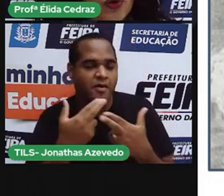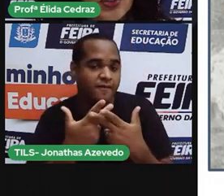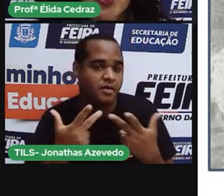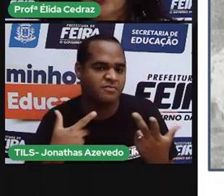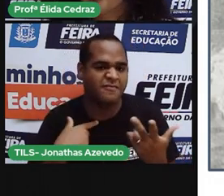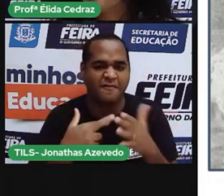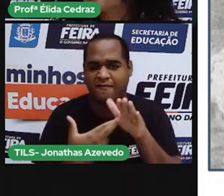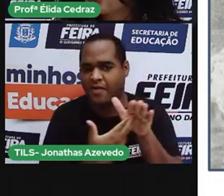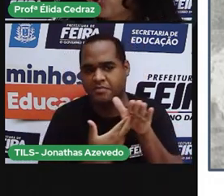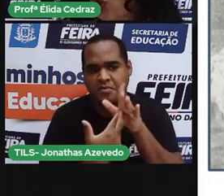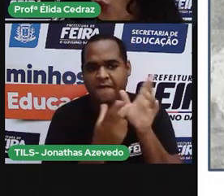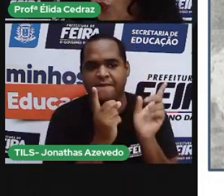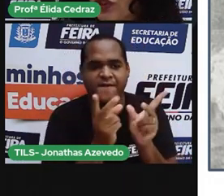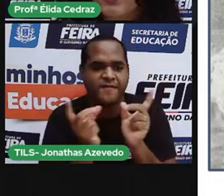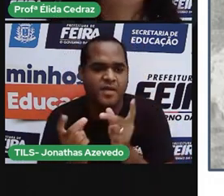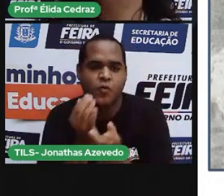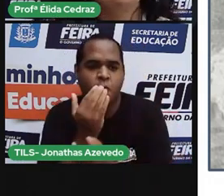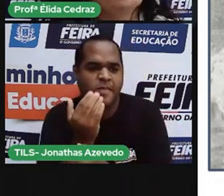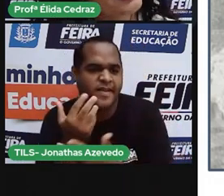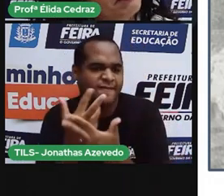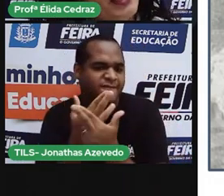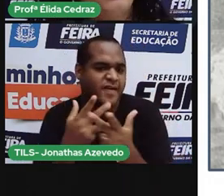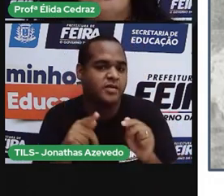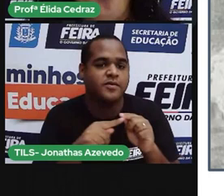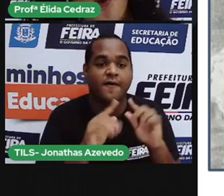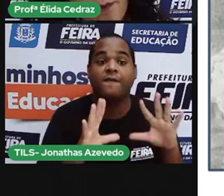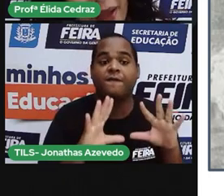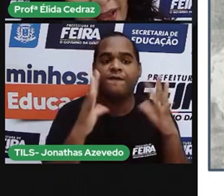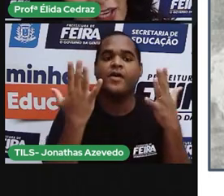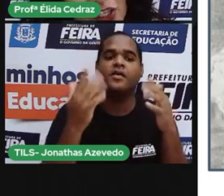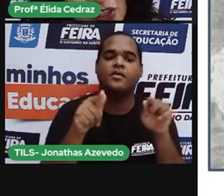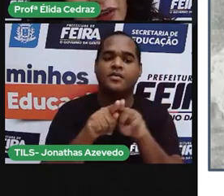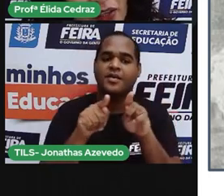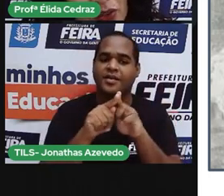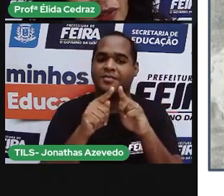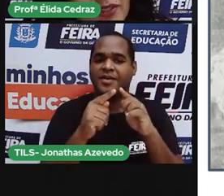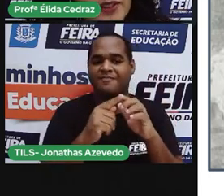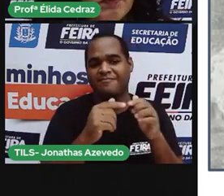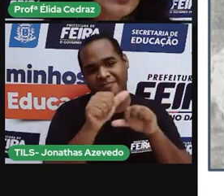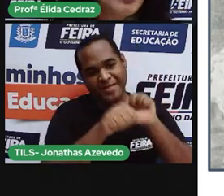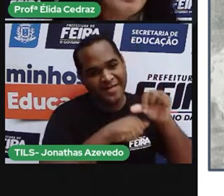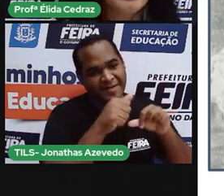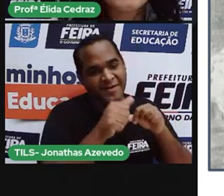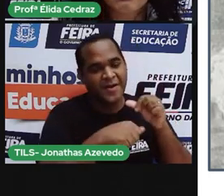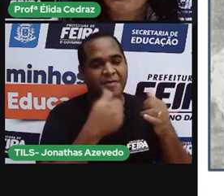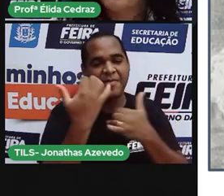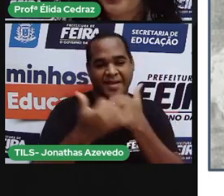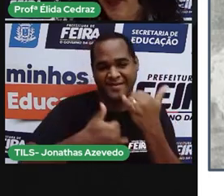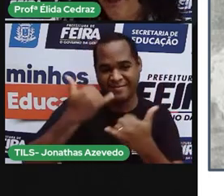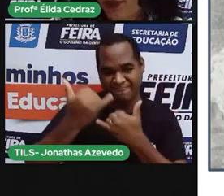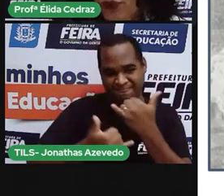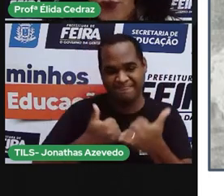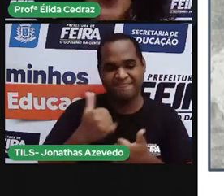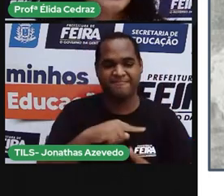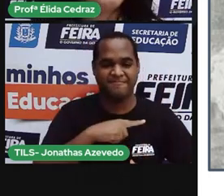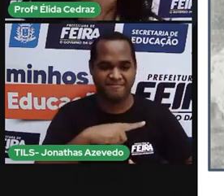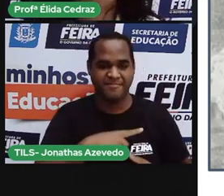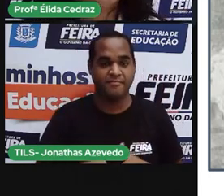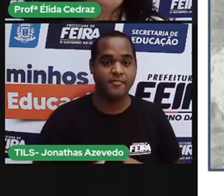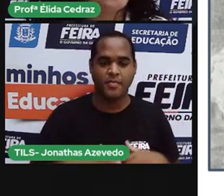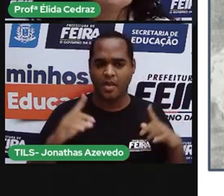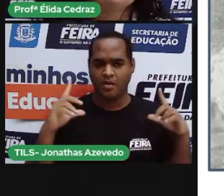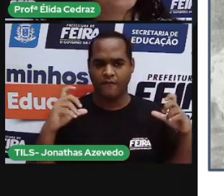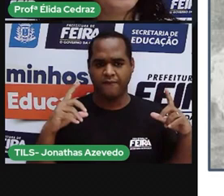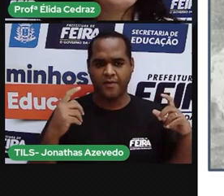agronegócios, shows e também o parque de diversão. Essa foto que eu trouxe,